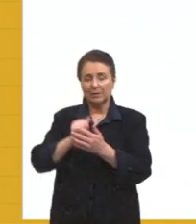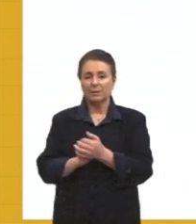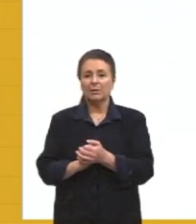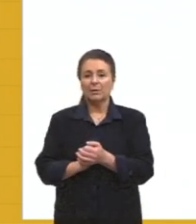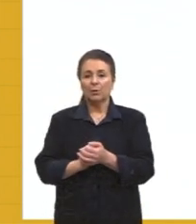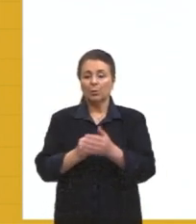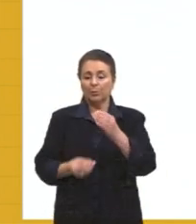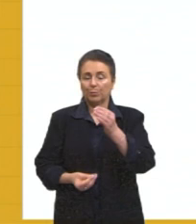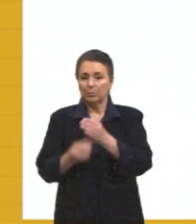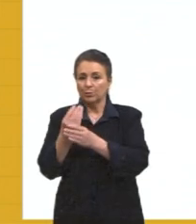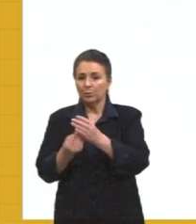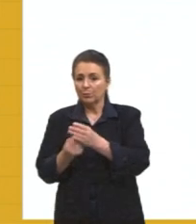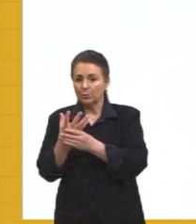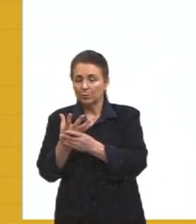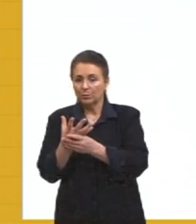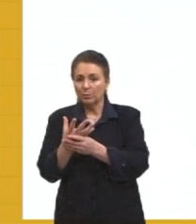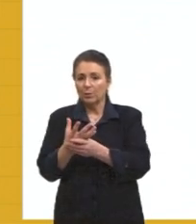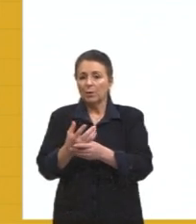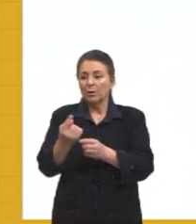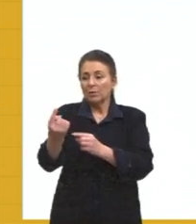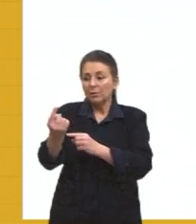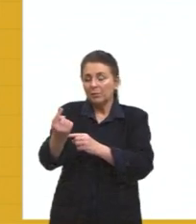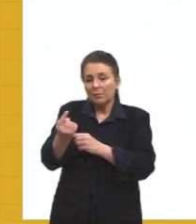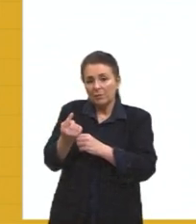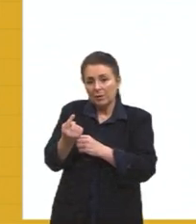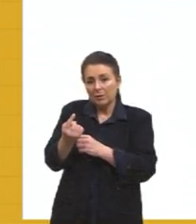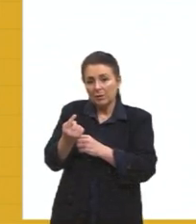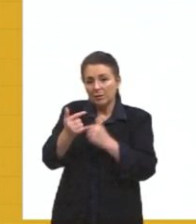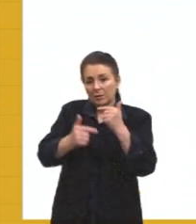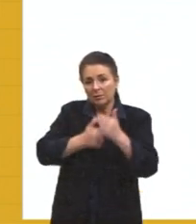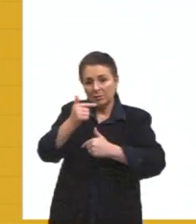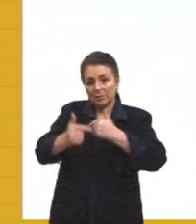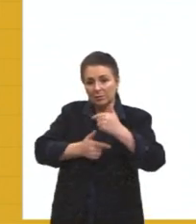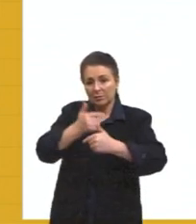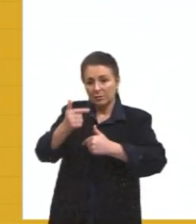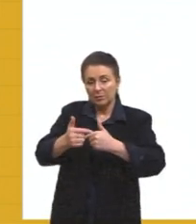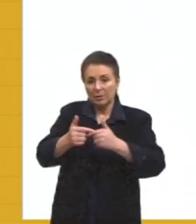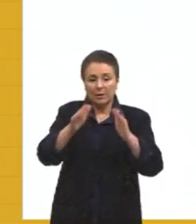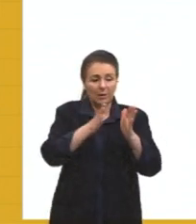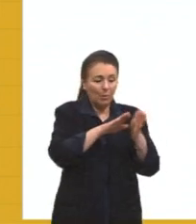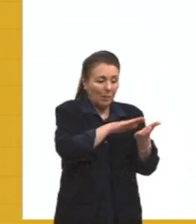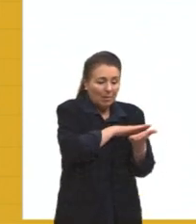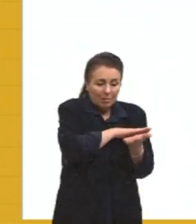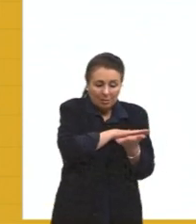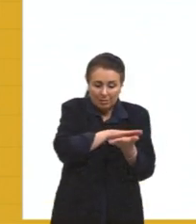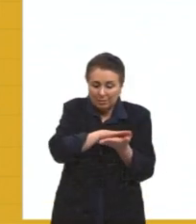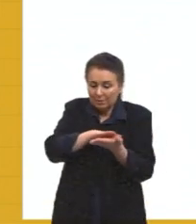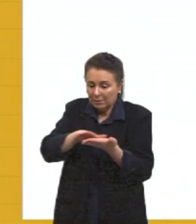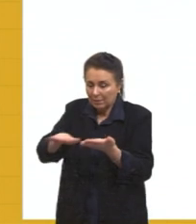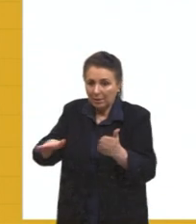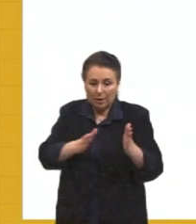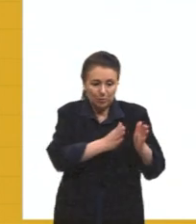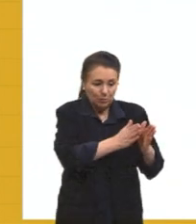né, o produto, é o produto que vem ao trabalhador, ele forma uma coisa chamada linha de produção, tá. A linha de produção e é o